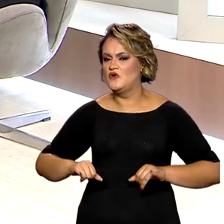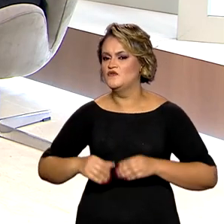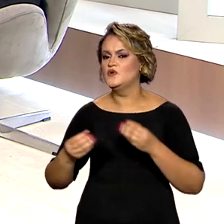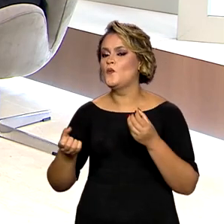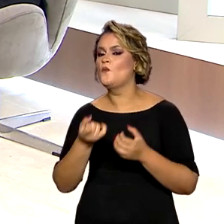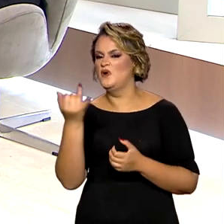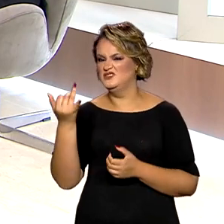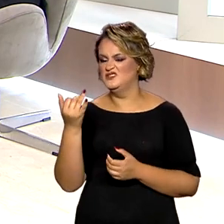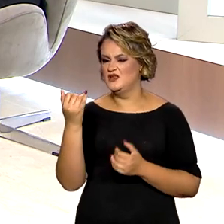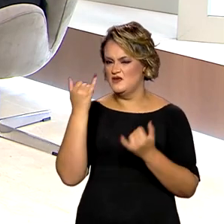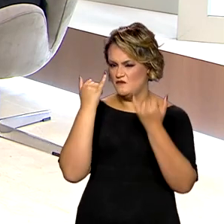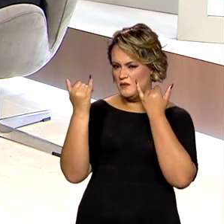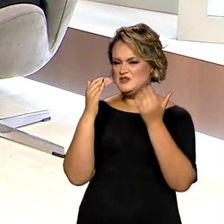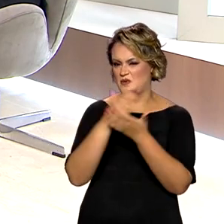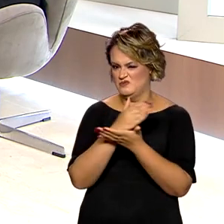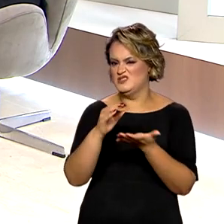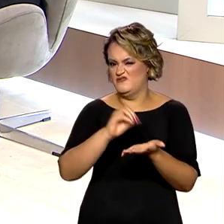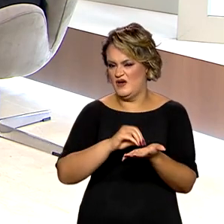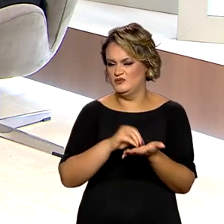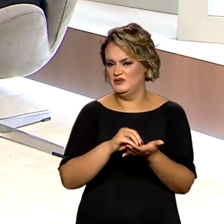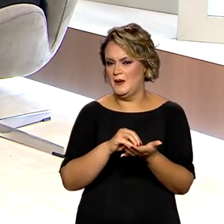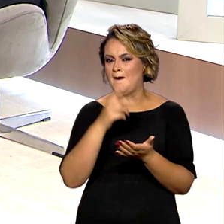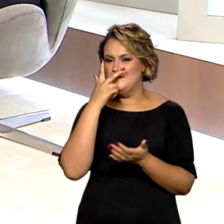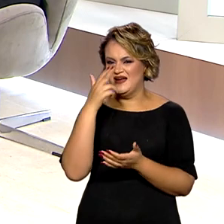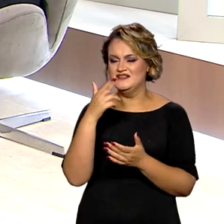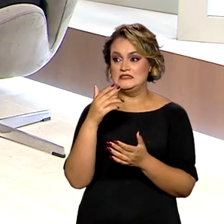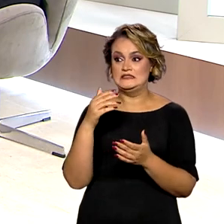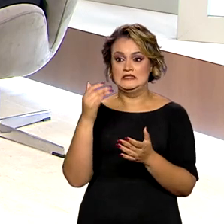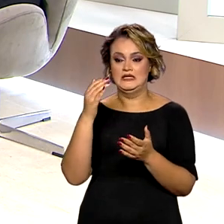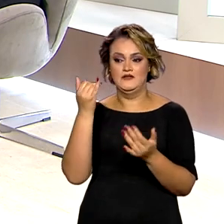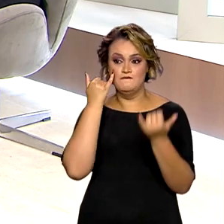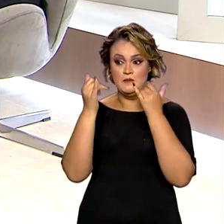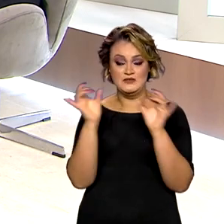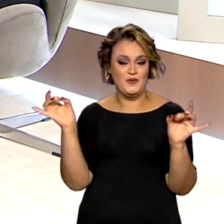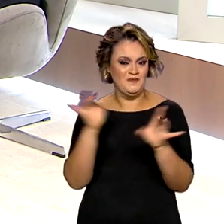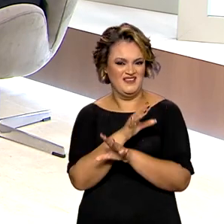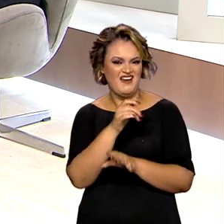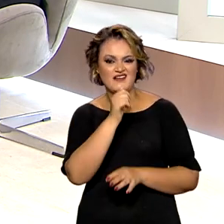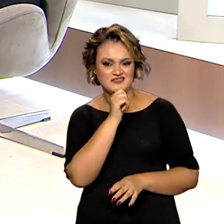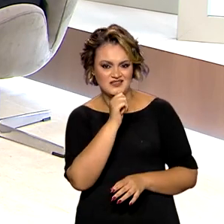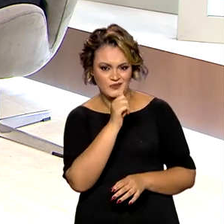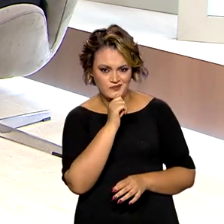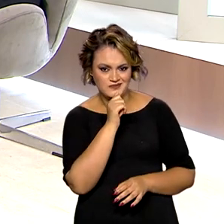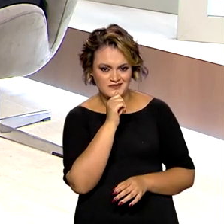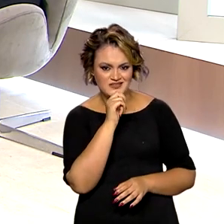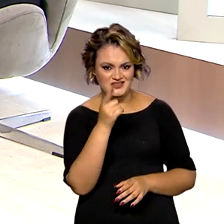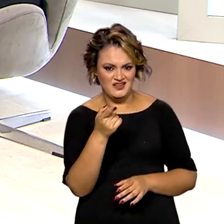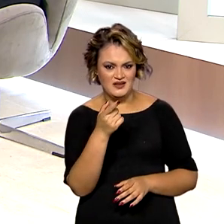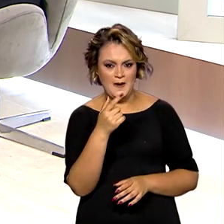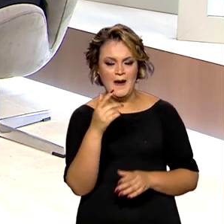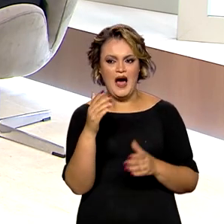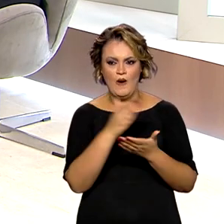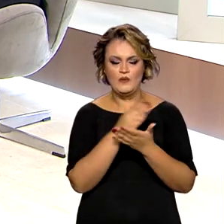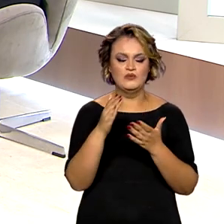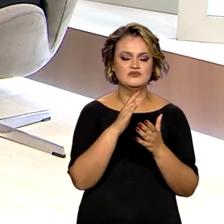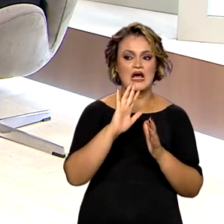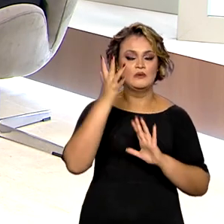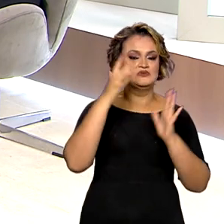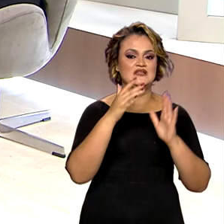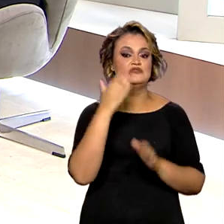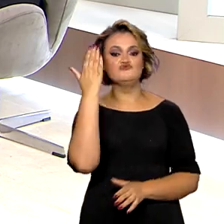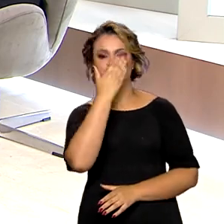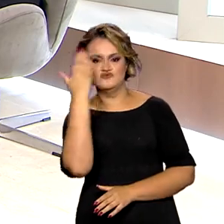lado da Lei Maria da Penha. Existe isso ainda? Quer dizer, existe uma subnotificação alta? A gente já tem